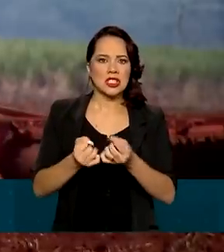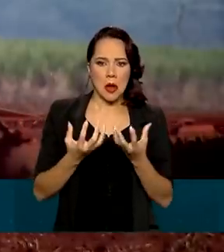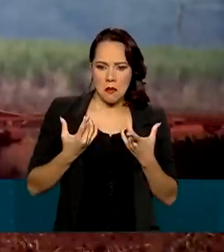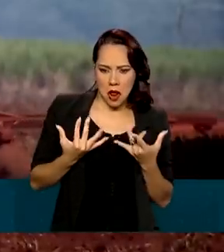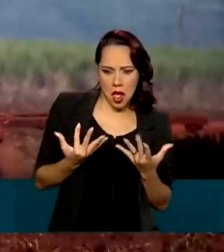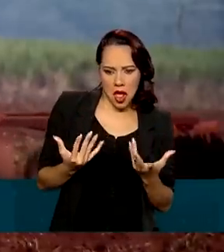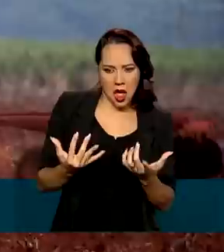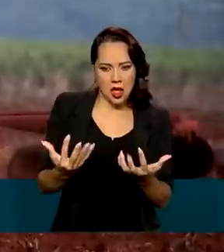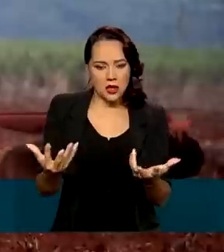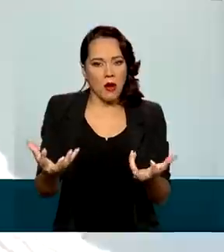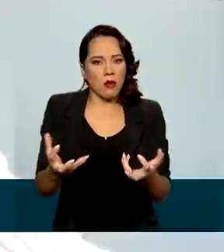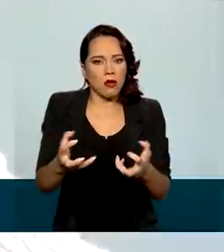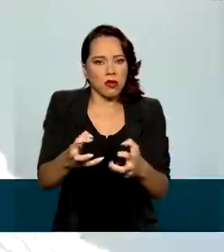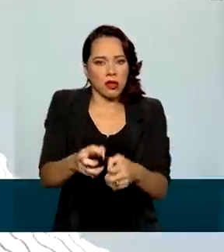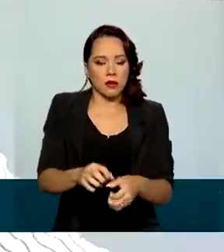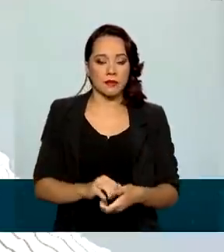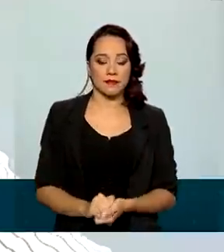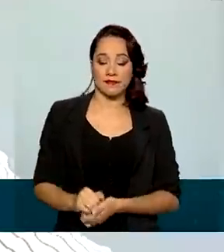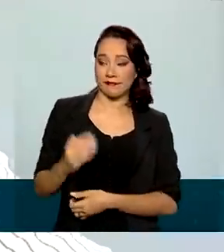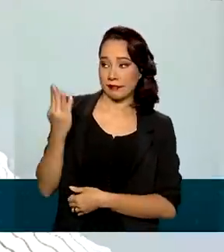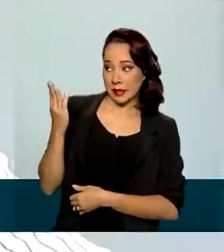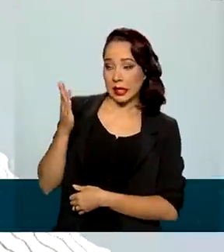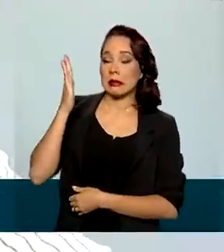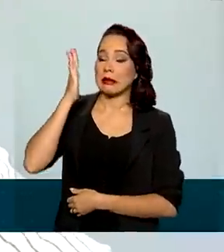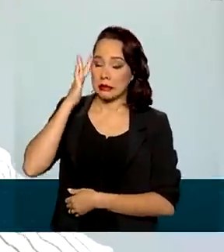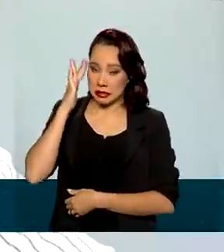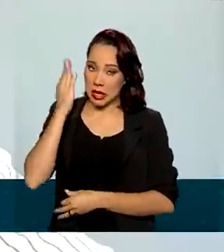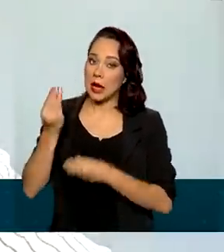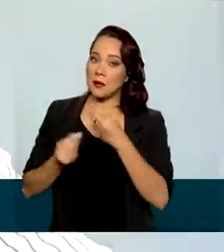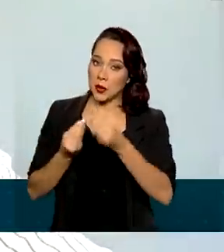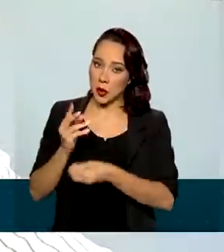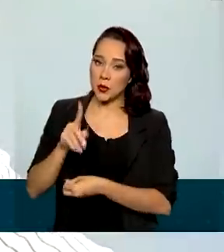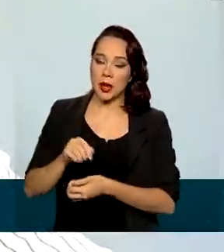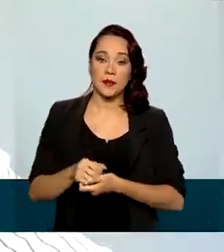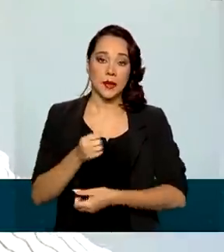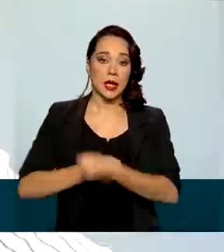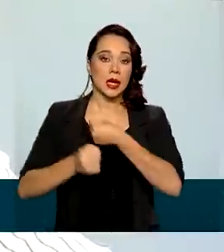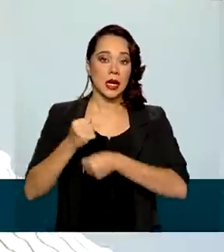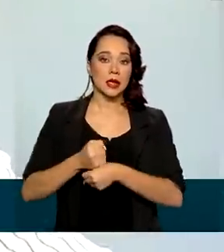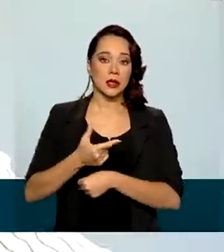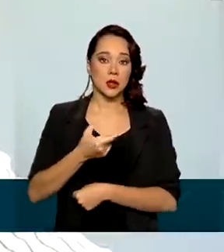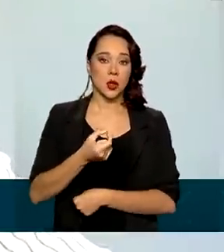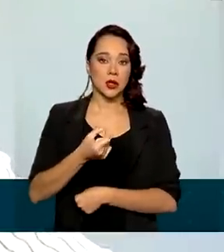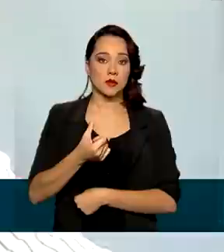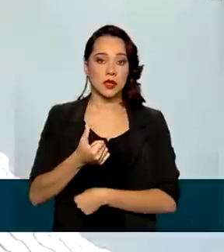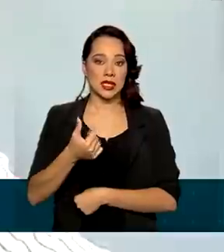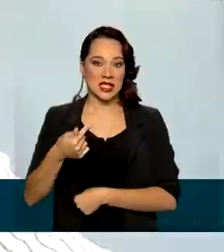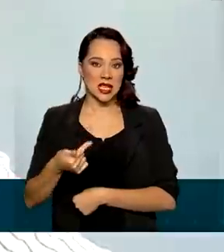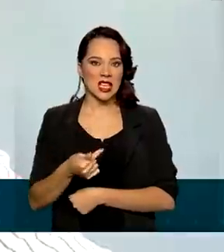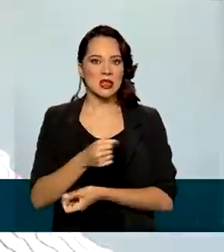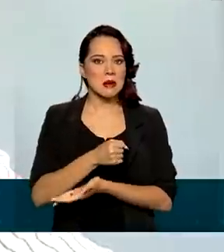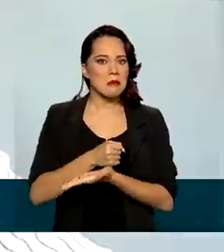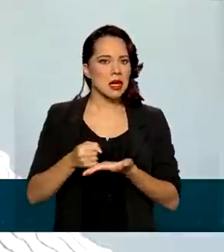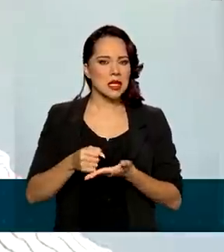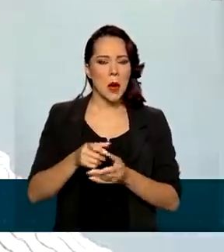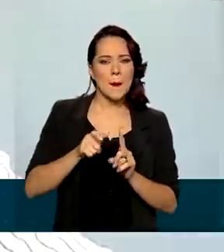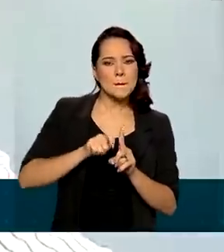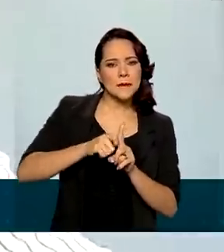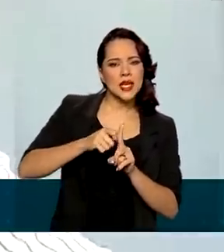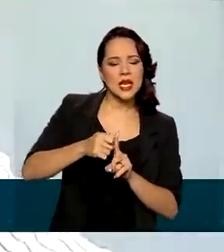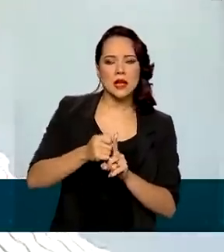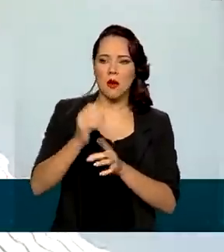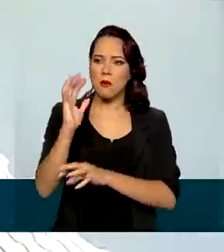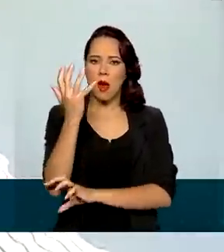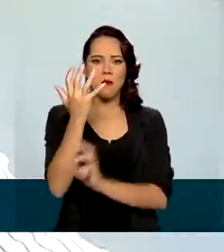toda uma lavoura. Seu marinho sabe bem como é isso. Em 2017, perdeu toda a safra de milho por